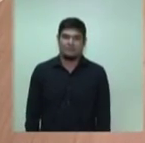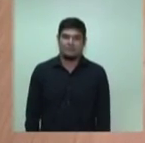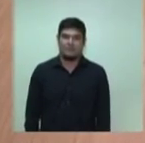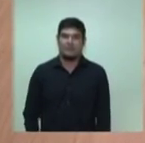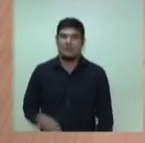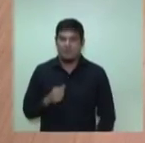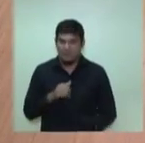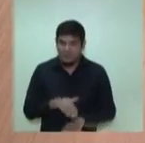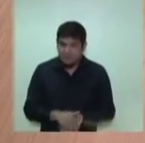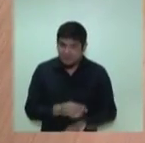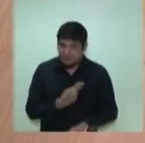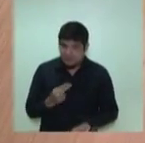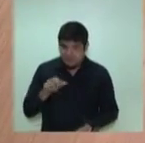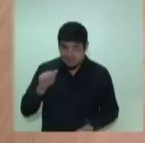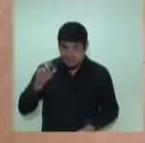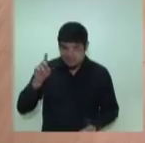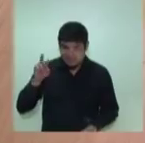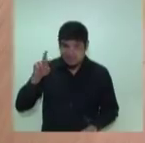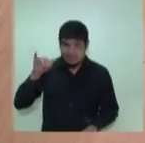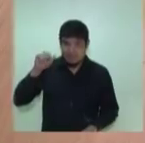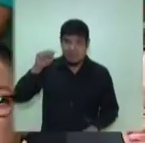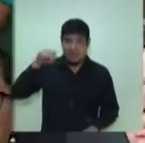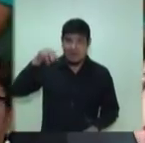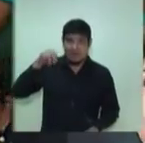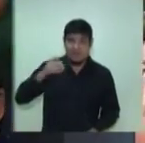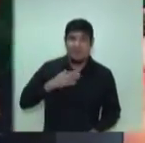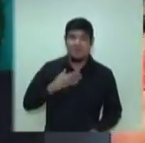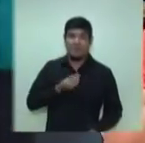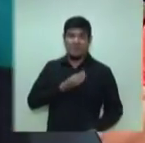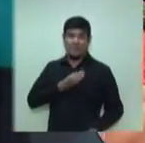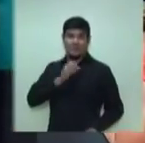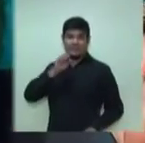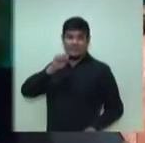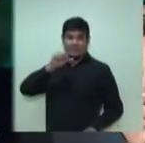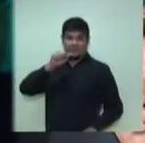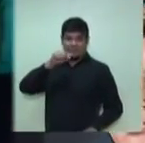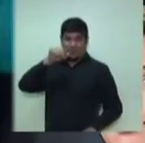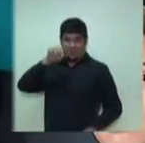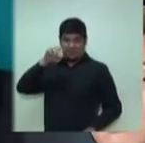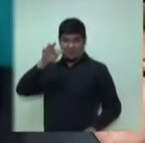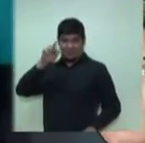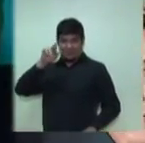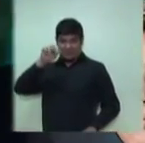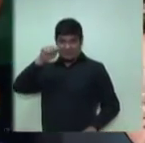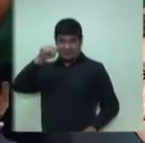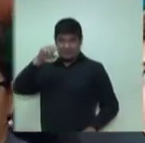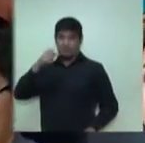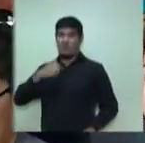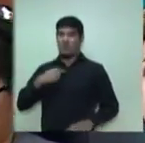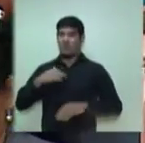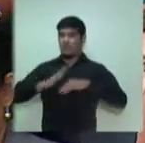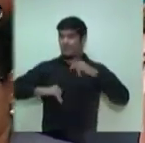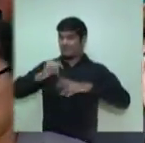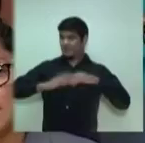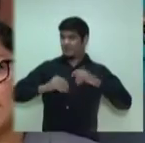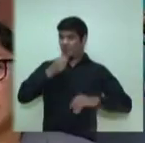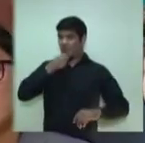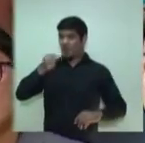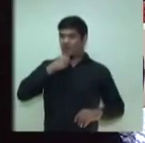Boa noite, me chamo Adriano Silva, eu moro no São Francisco, sou jornalista. Prefeito, a minha pergunta é em questão à saúde.